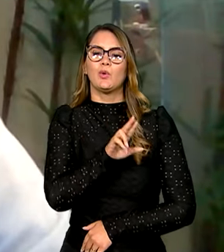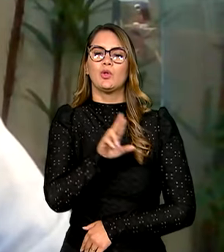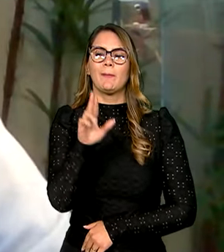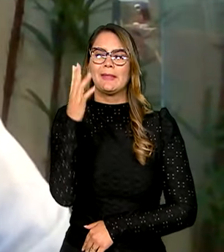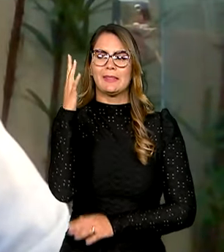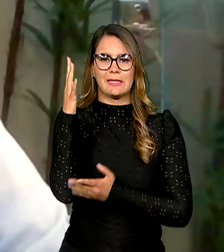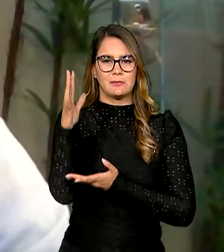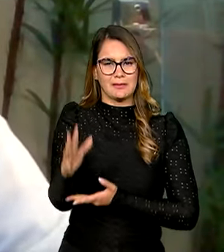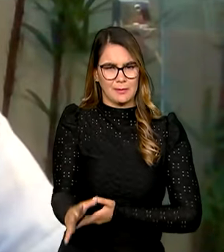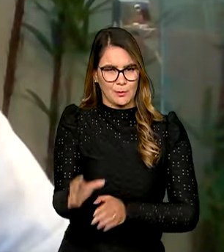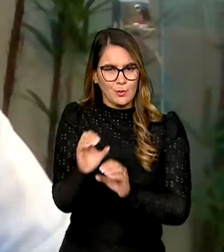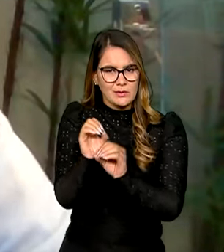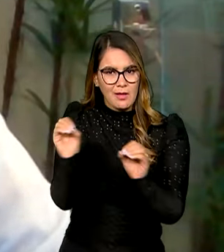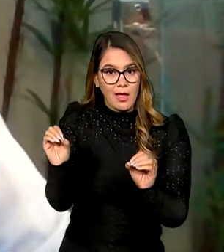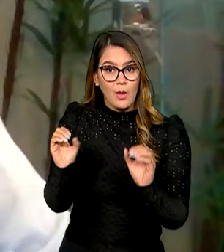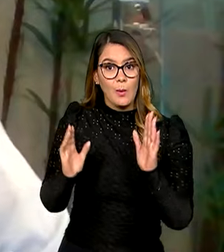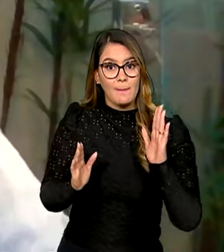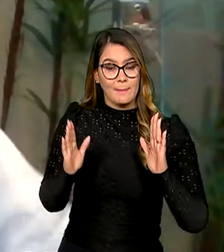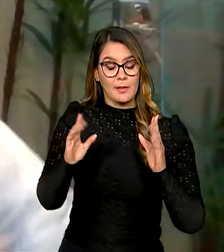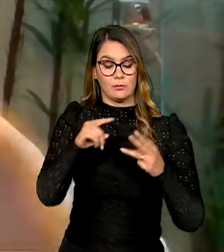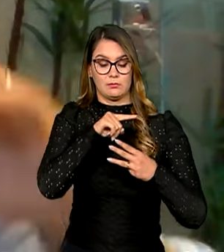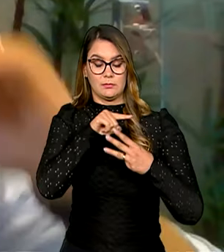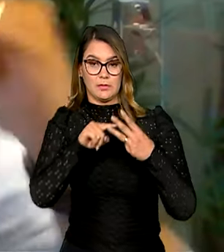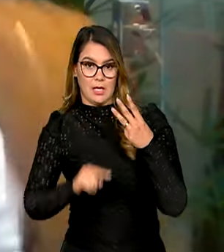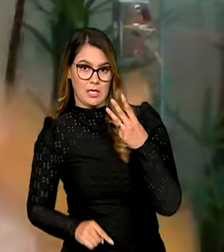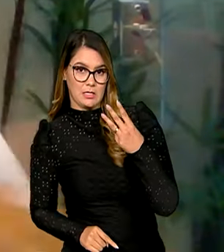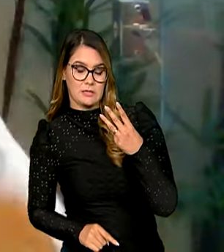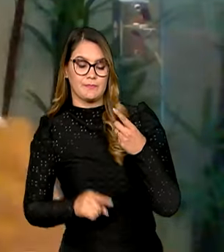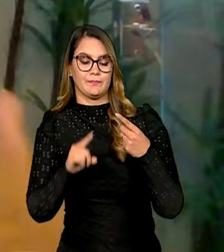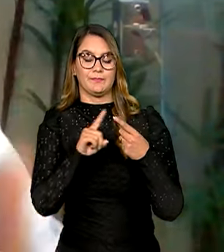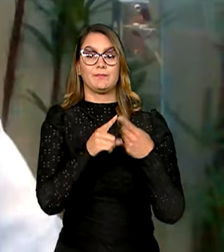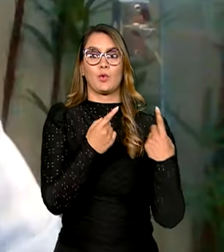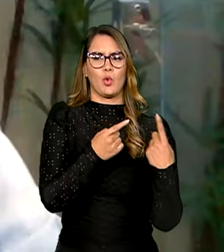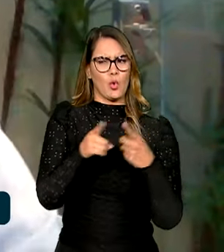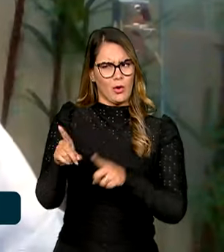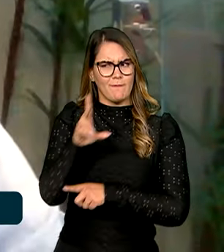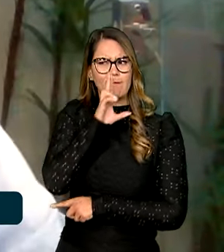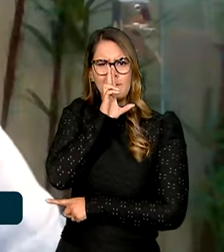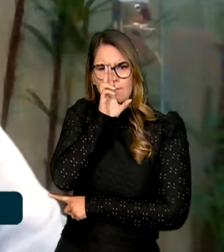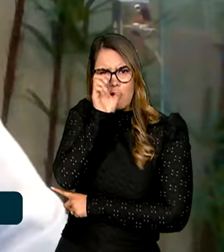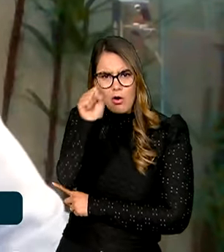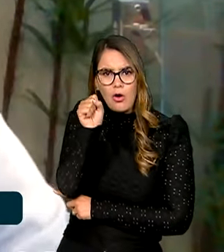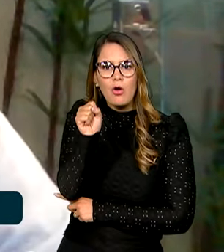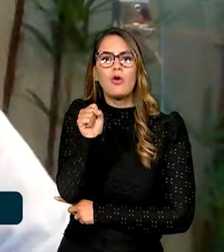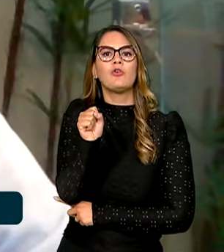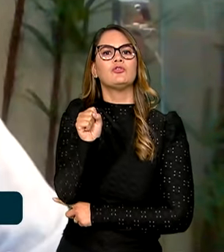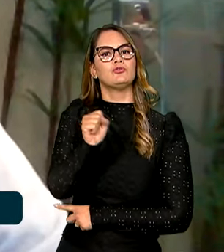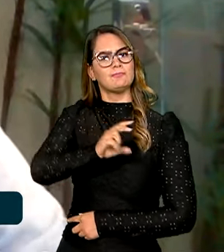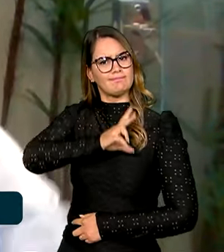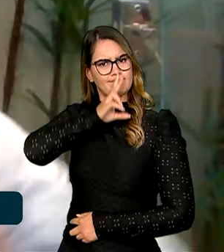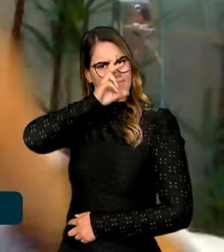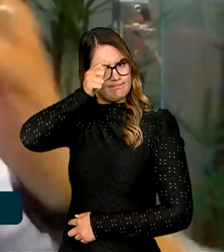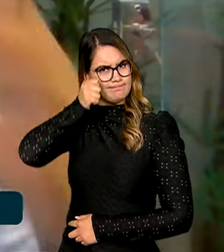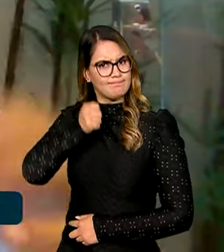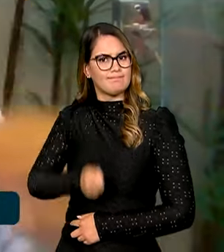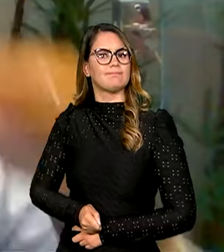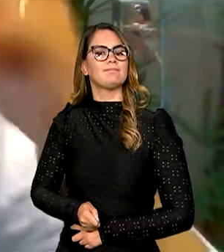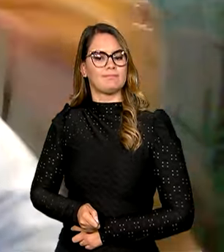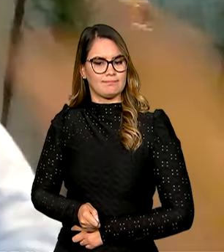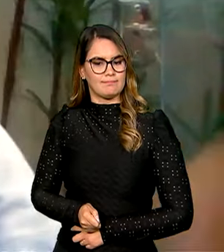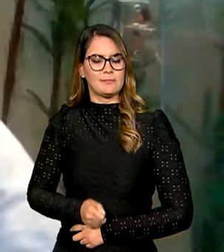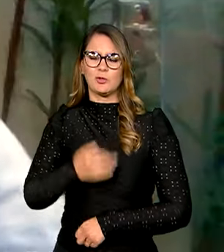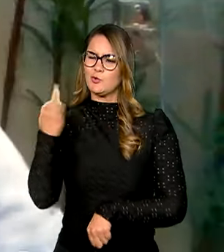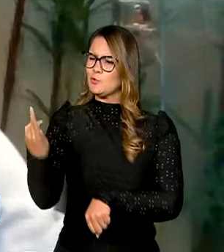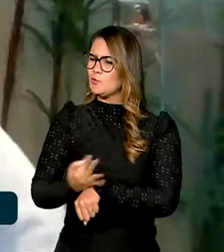desmatamento zero dentro de três pilares, com o combate muito forte, muito vigoroso, vamos dizer assim,